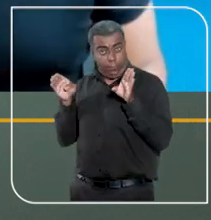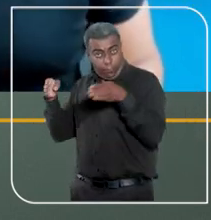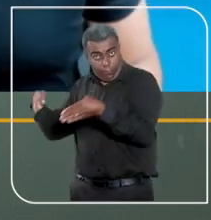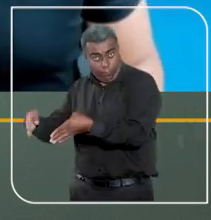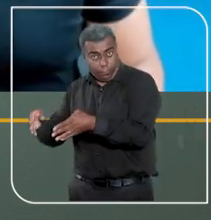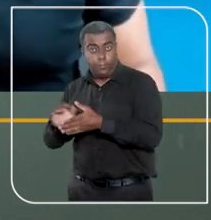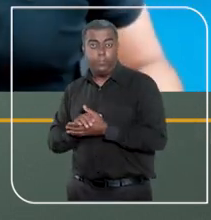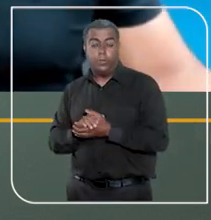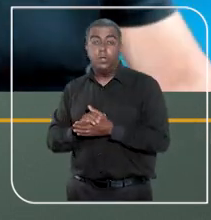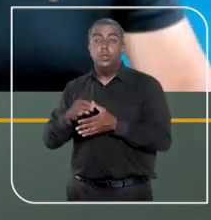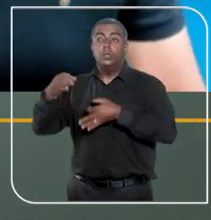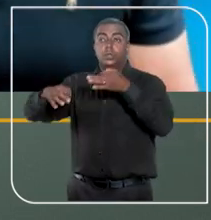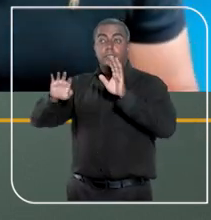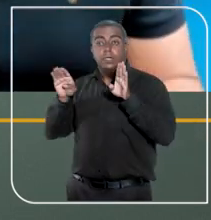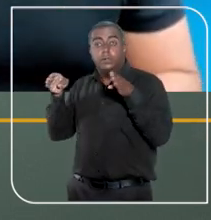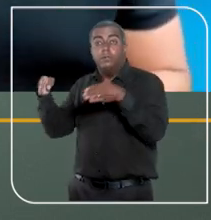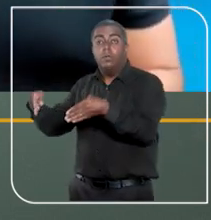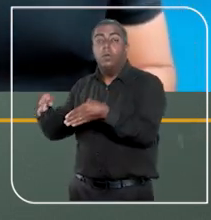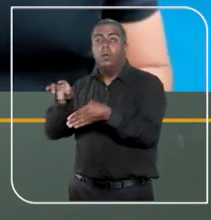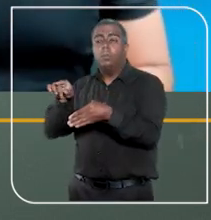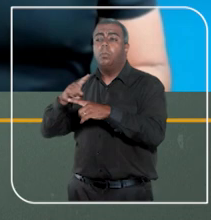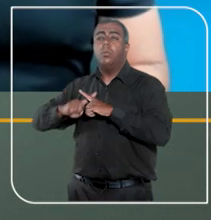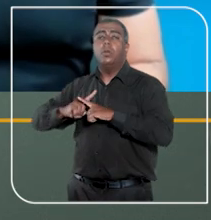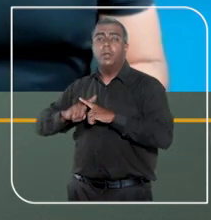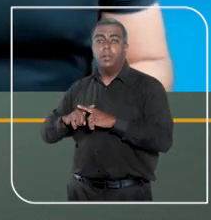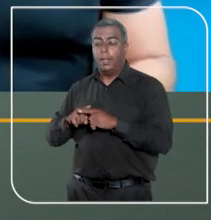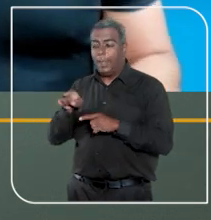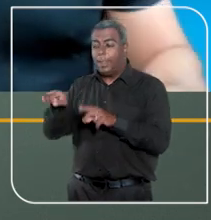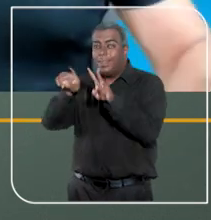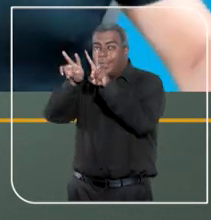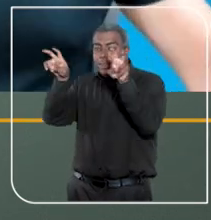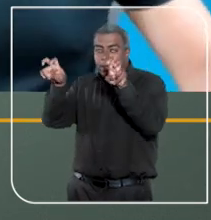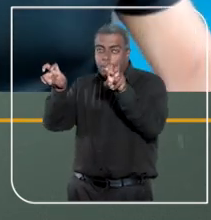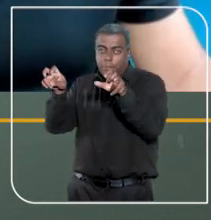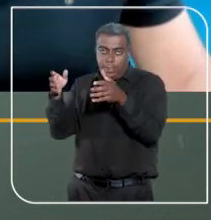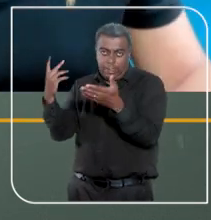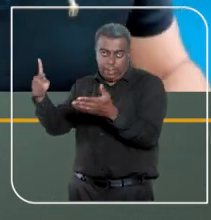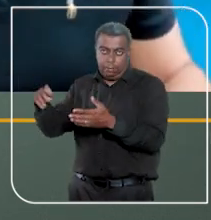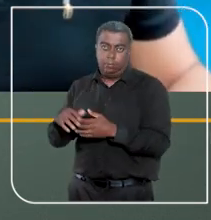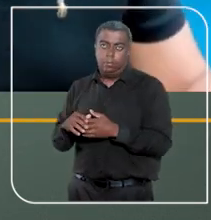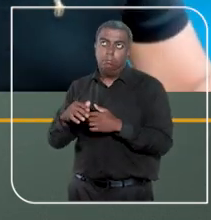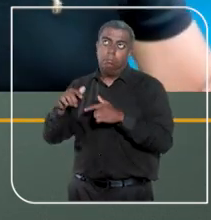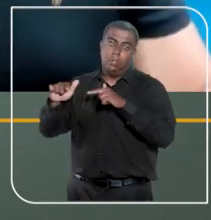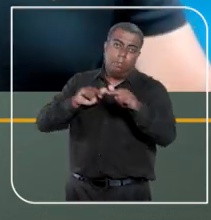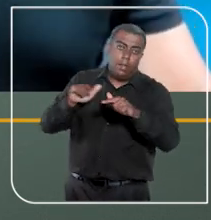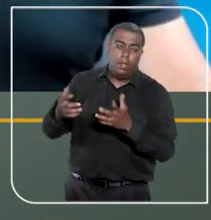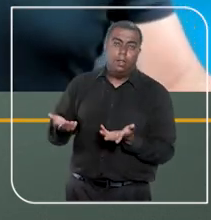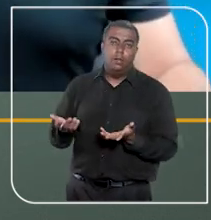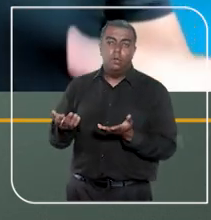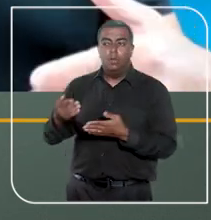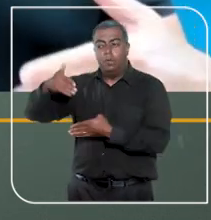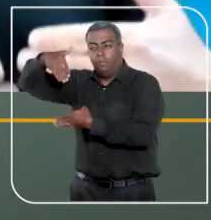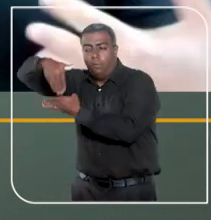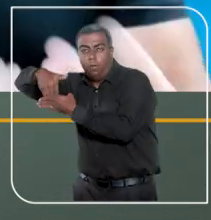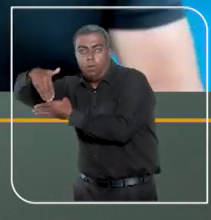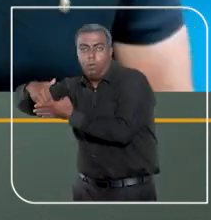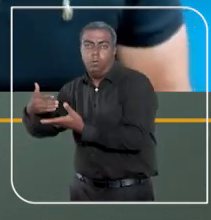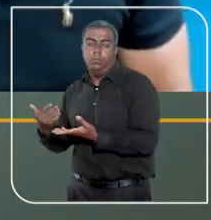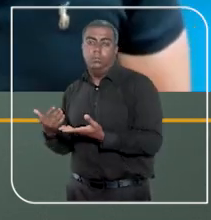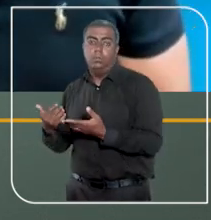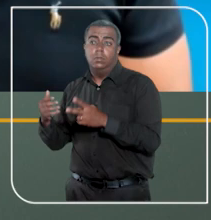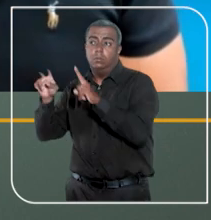Especializada. A Justiça Especializada é especializada em razão da matéria, matéria trabalhista, matéria